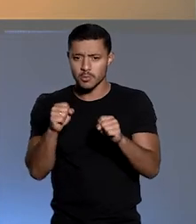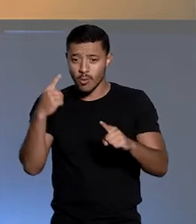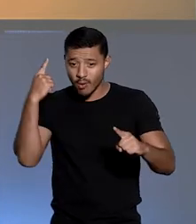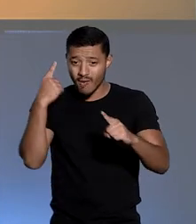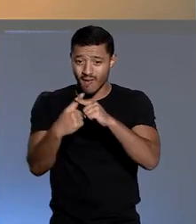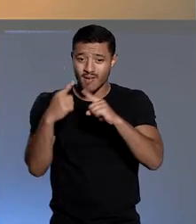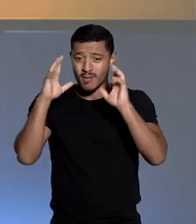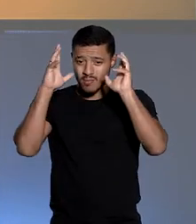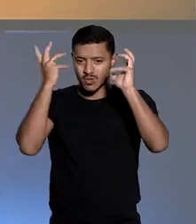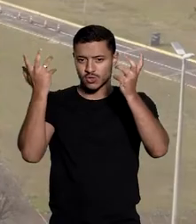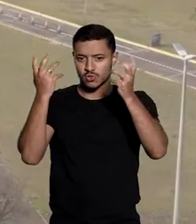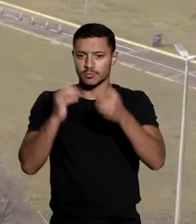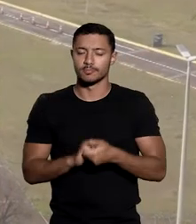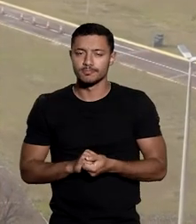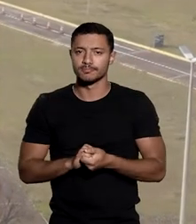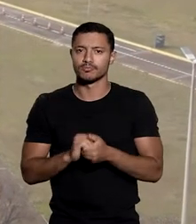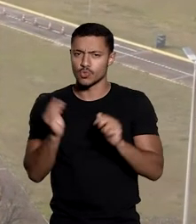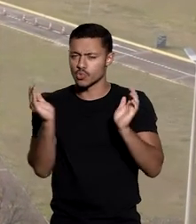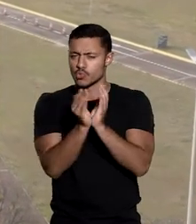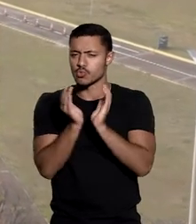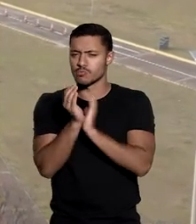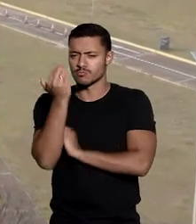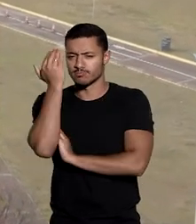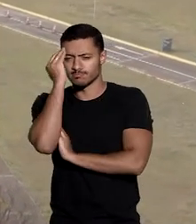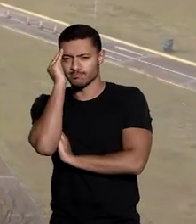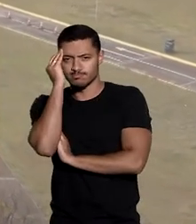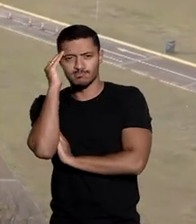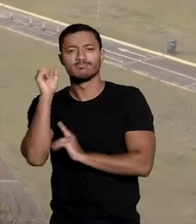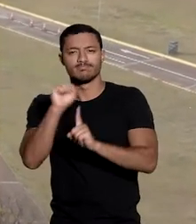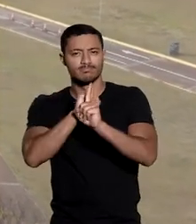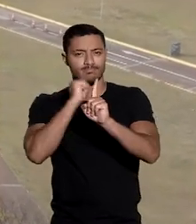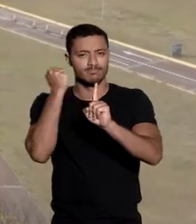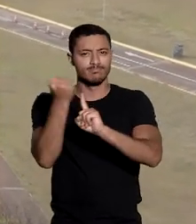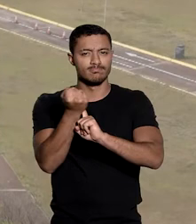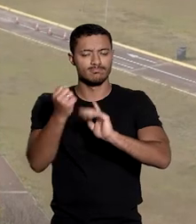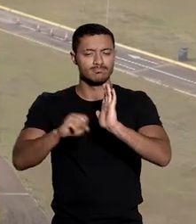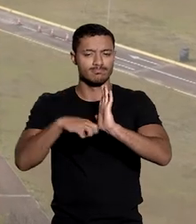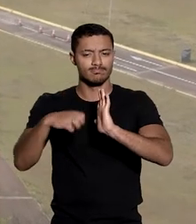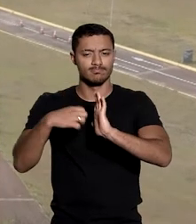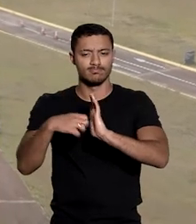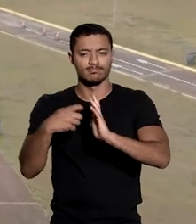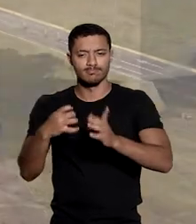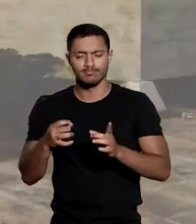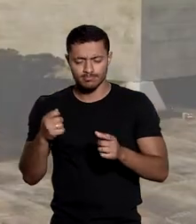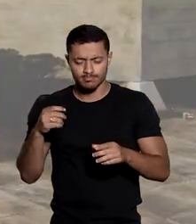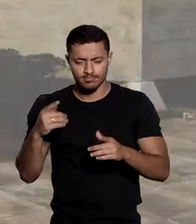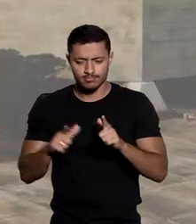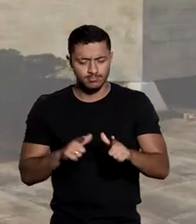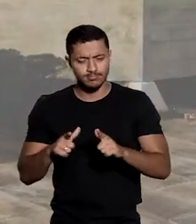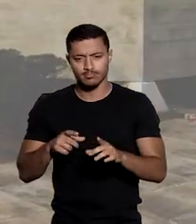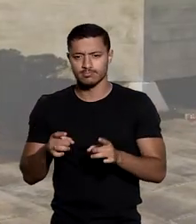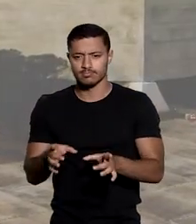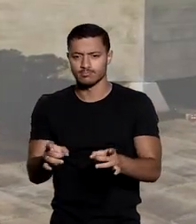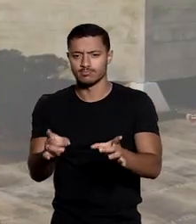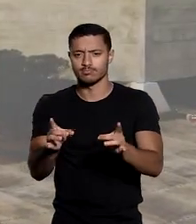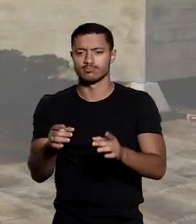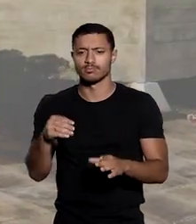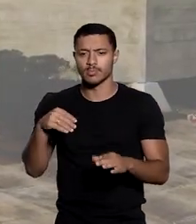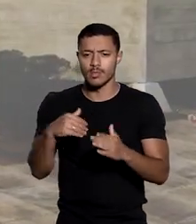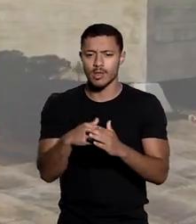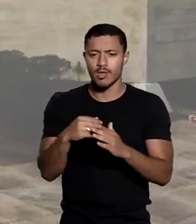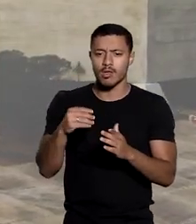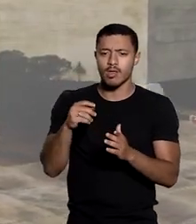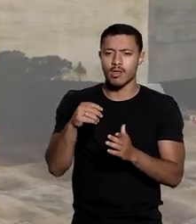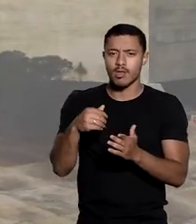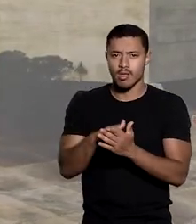cancelamento de evento. O colegiado entendeu que uma sociedade empresária atuante na venda de ingressos tem a obrigação